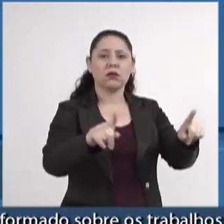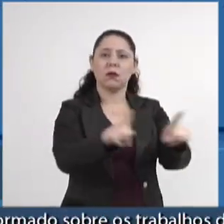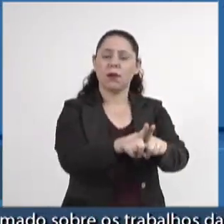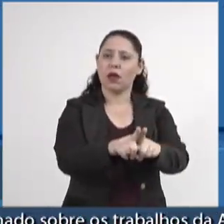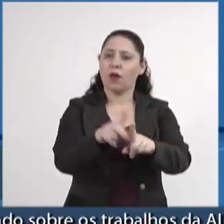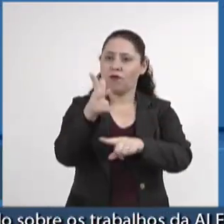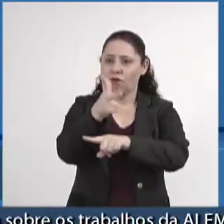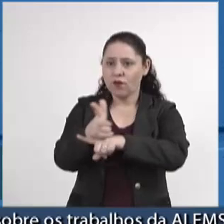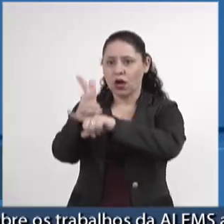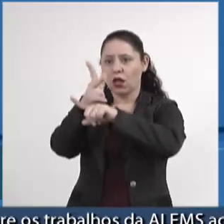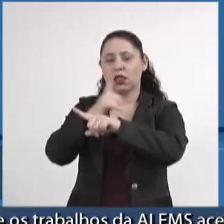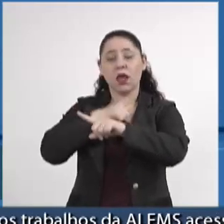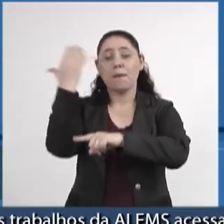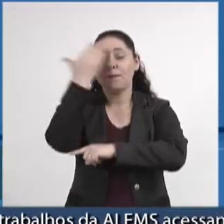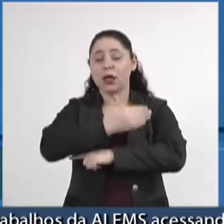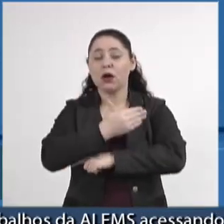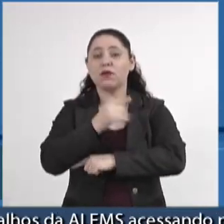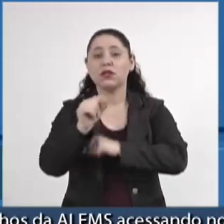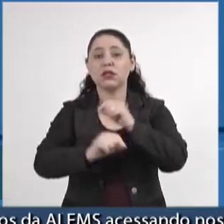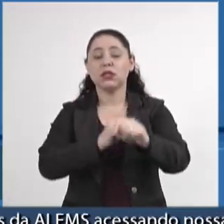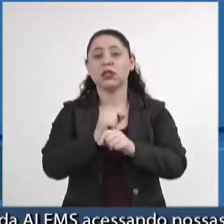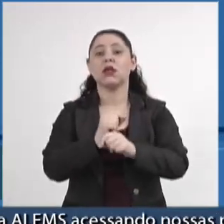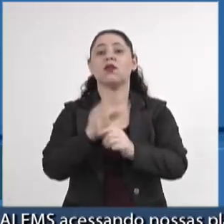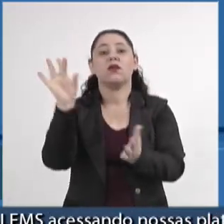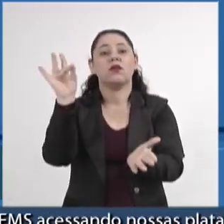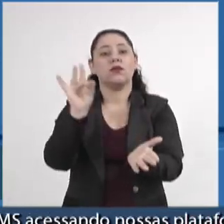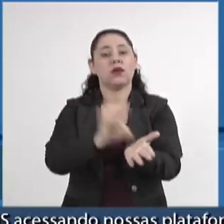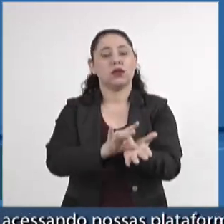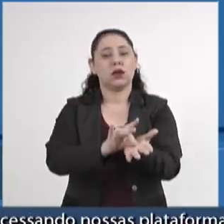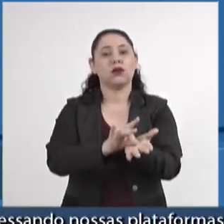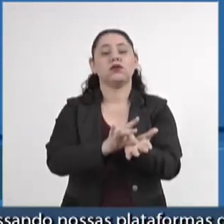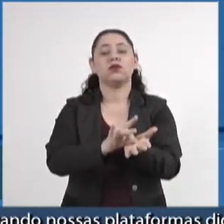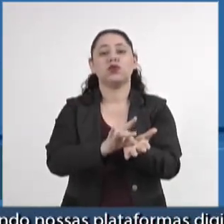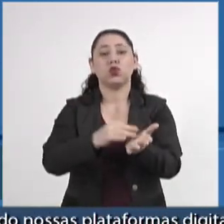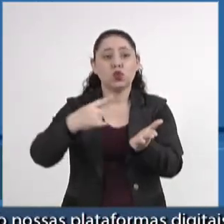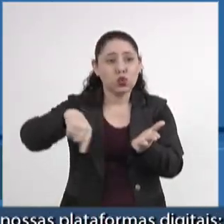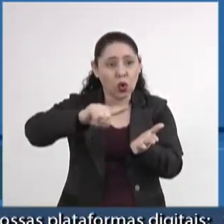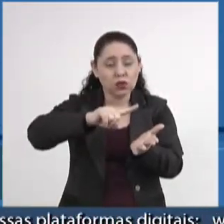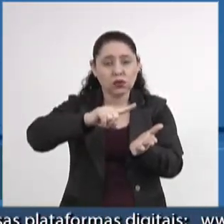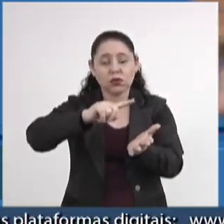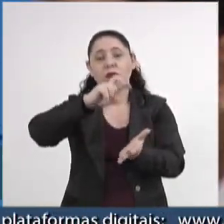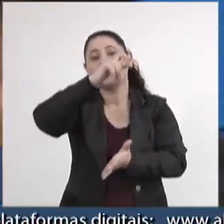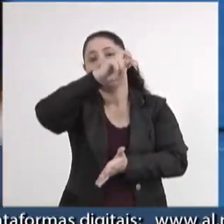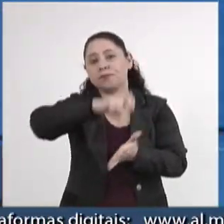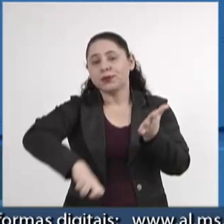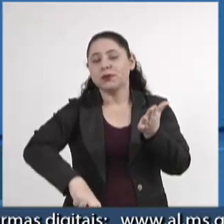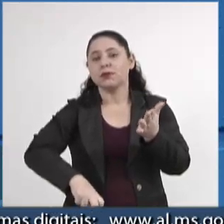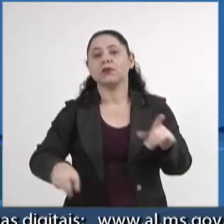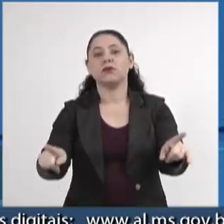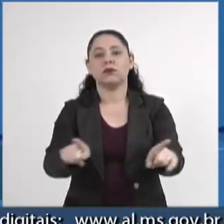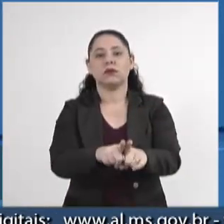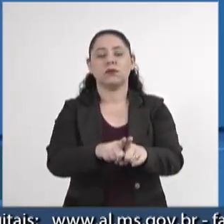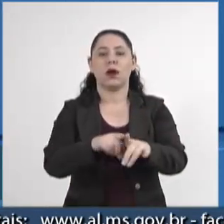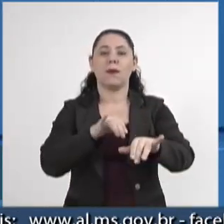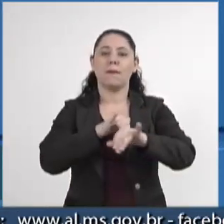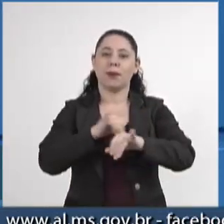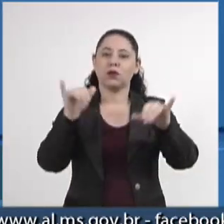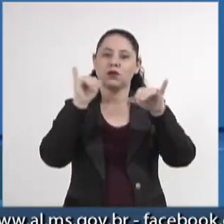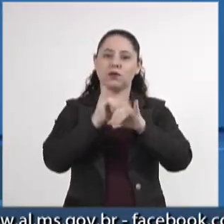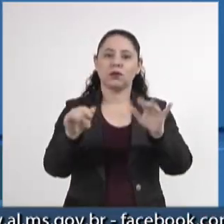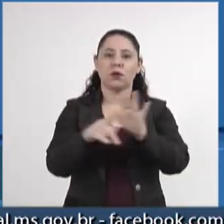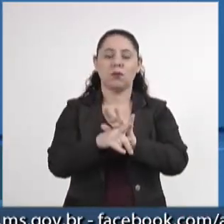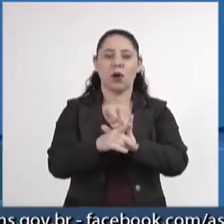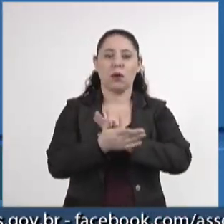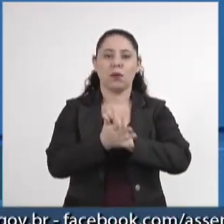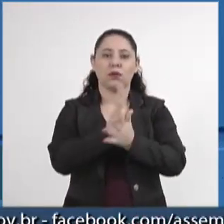gravados e que há como provar, que realmente sejam eles condenados pela manifestação